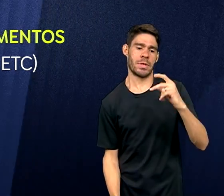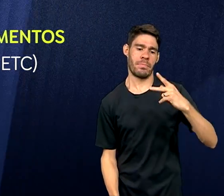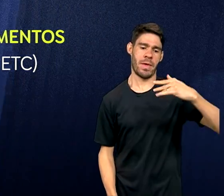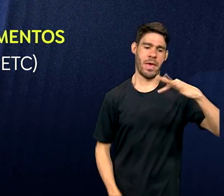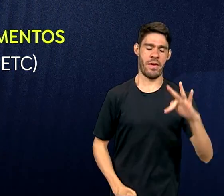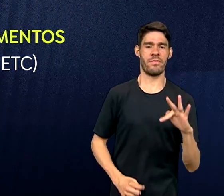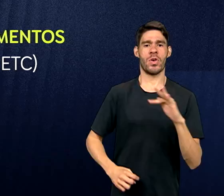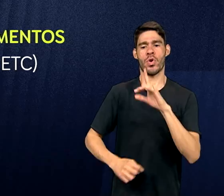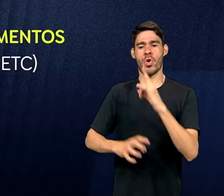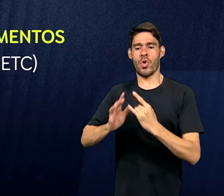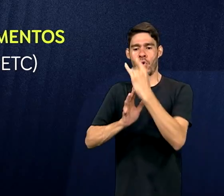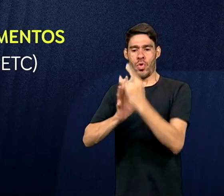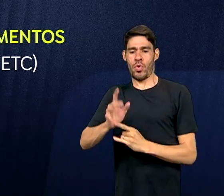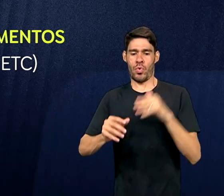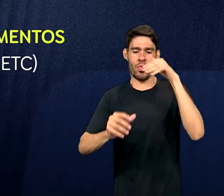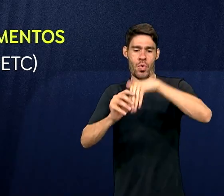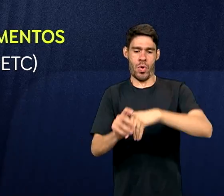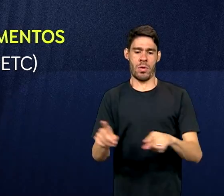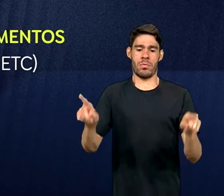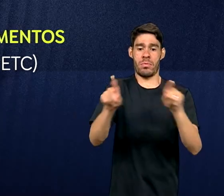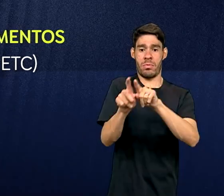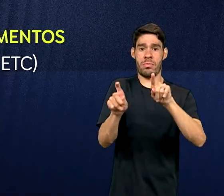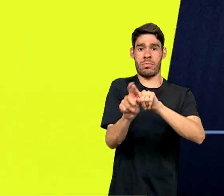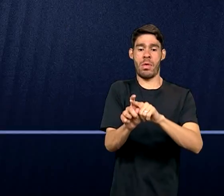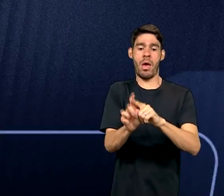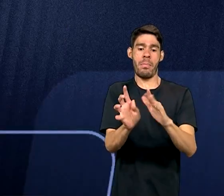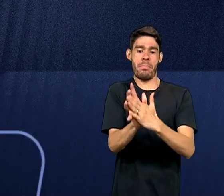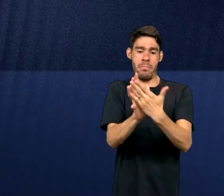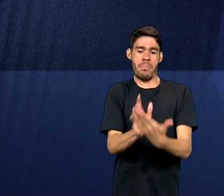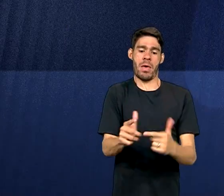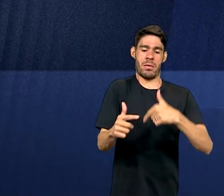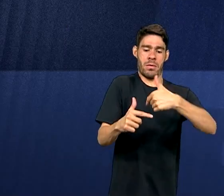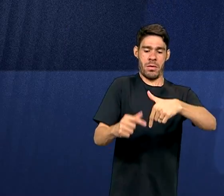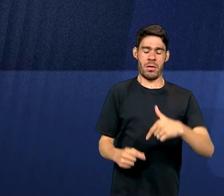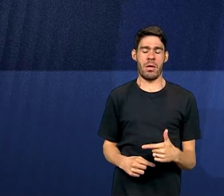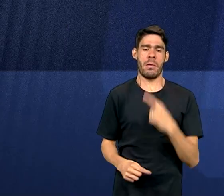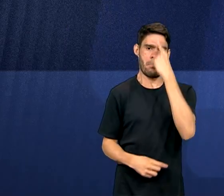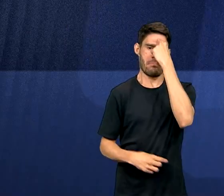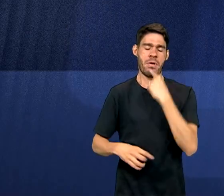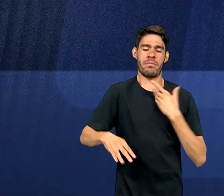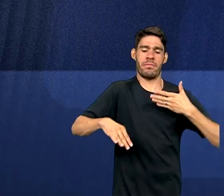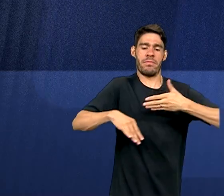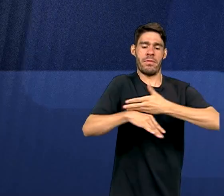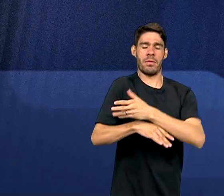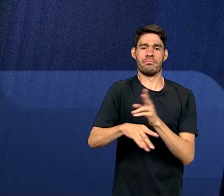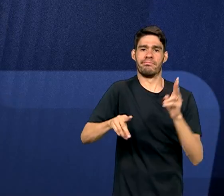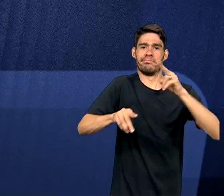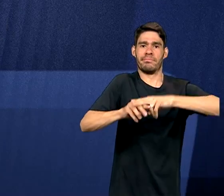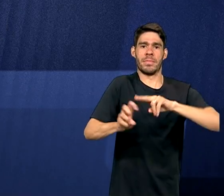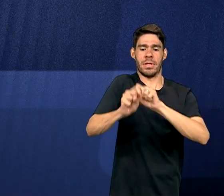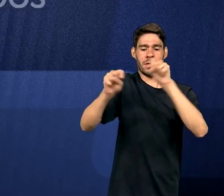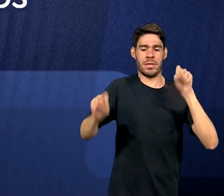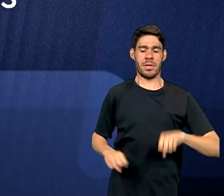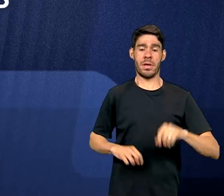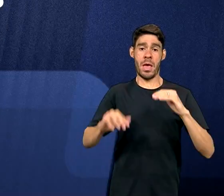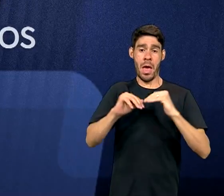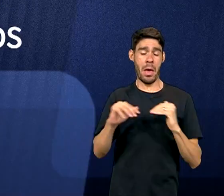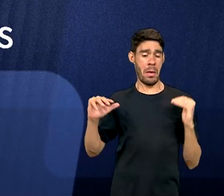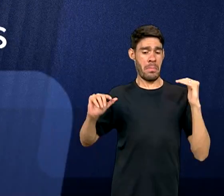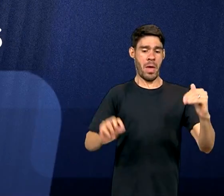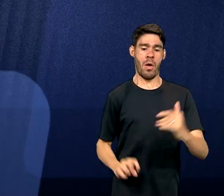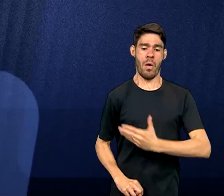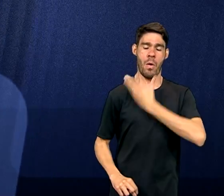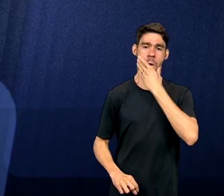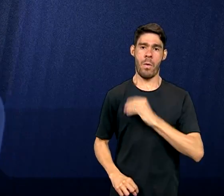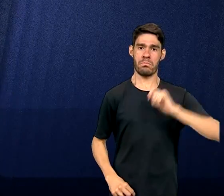título de eleitor e emissão de carteira de trabalho. O perfil dos egressos do sistema prisional é predominantemente de